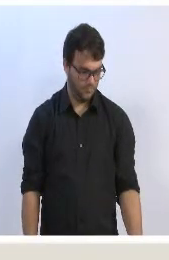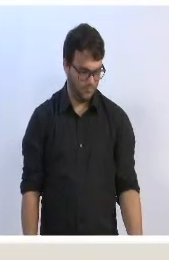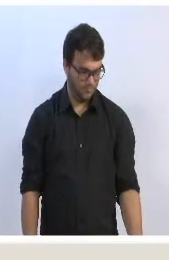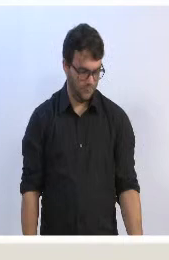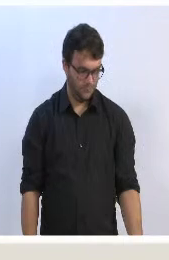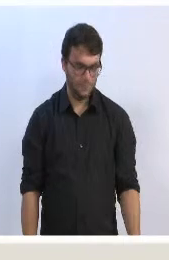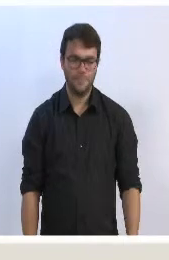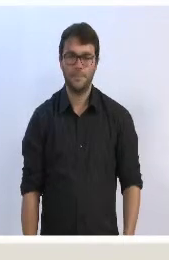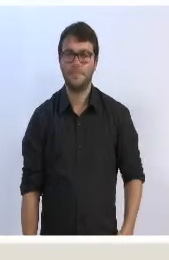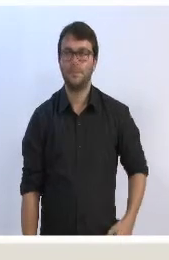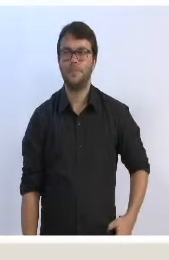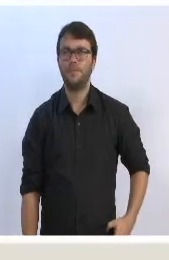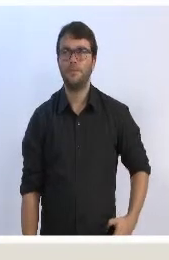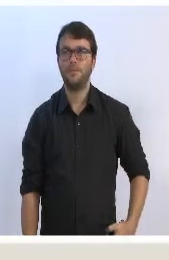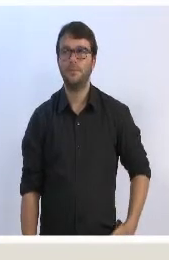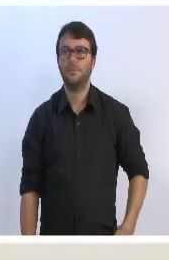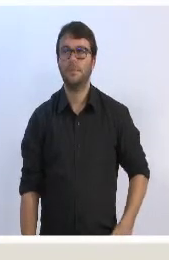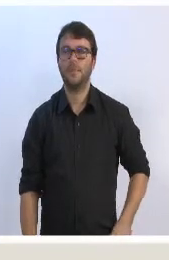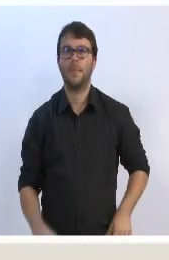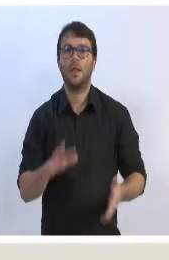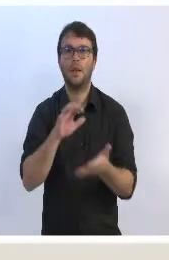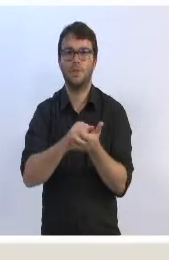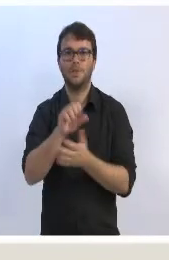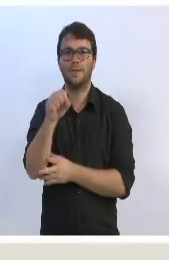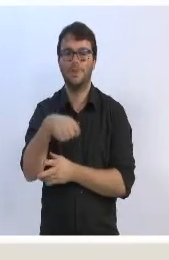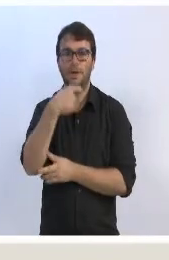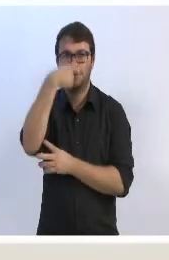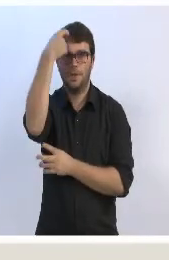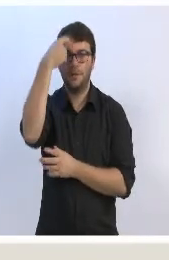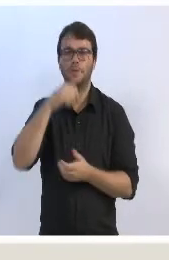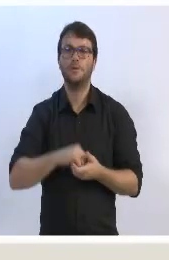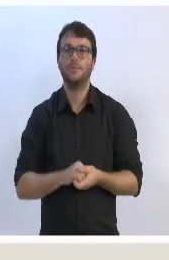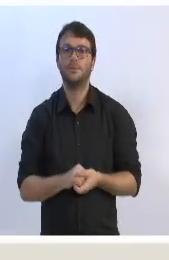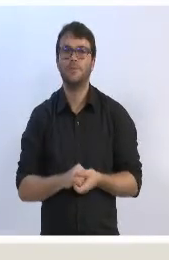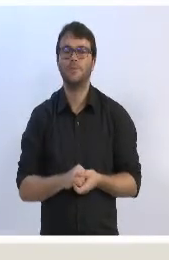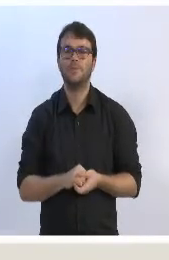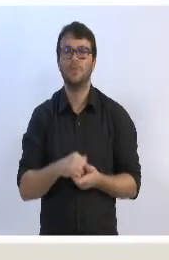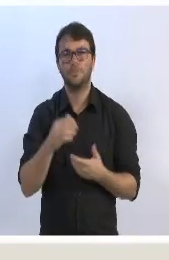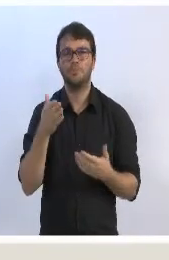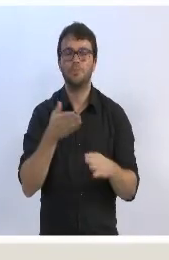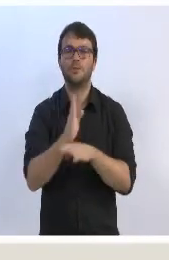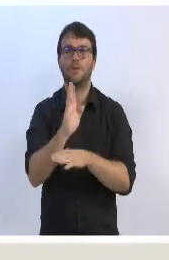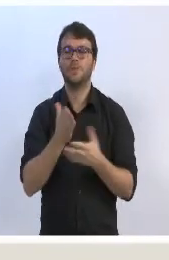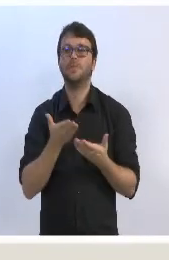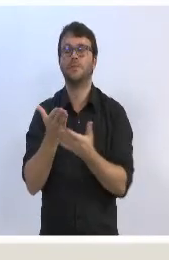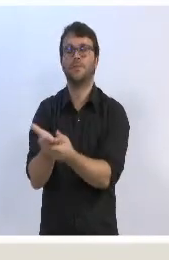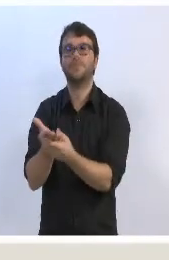Registro o voto sim do vereador Adriano Pereira. Obrigado. Aprovados, então, e a sanção do Executivo.